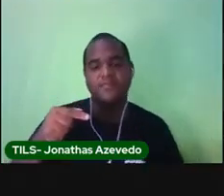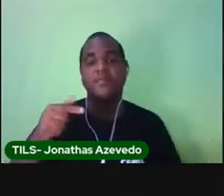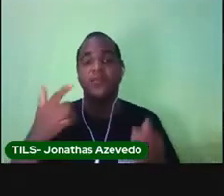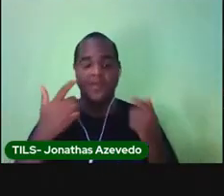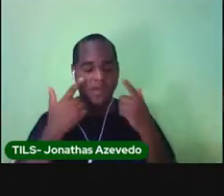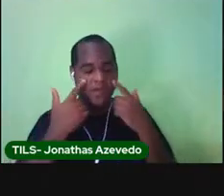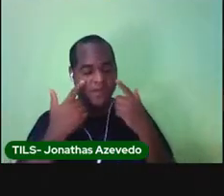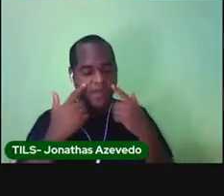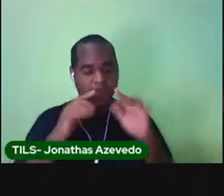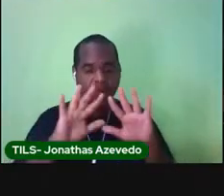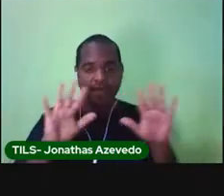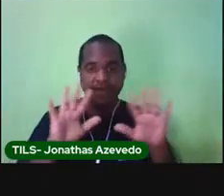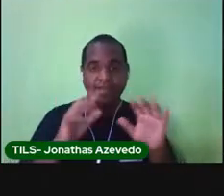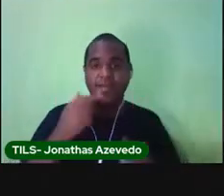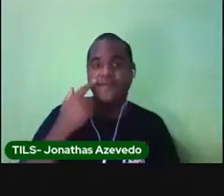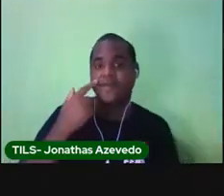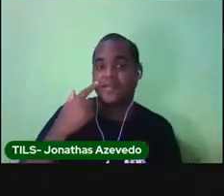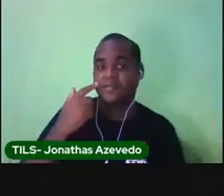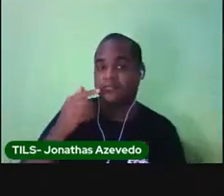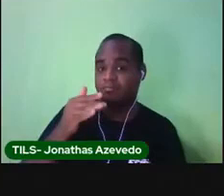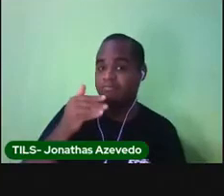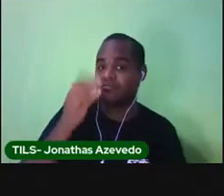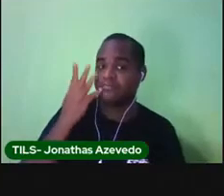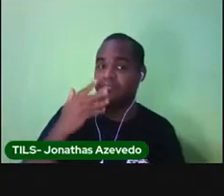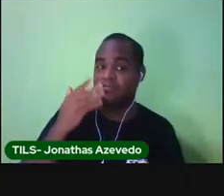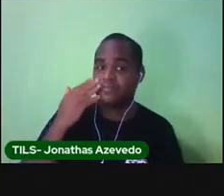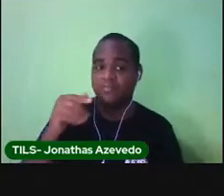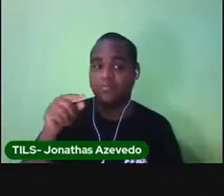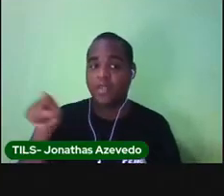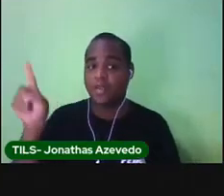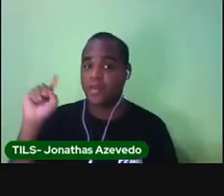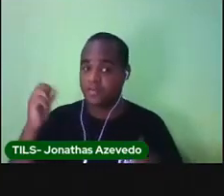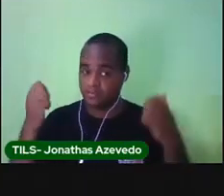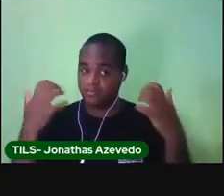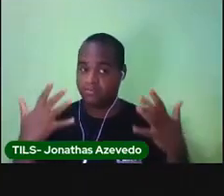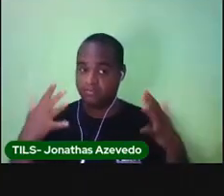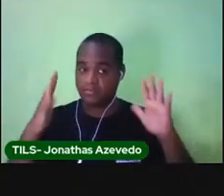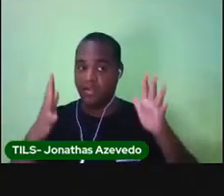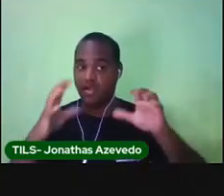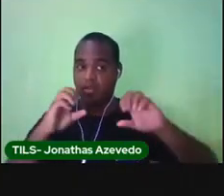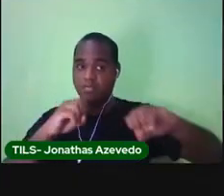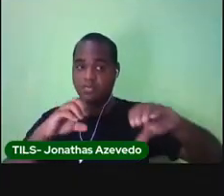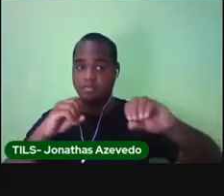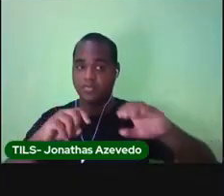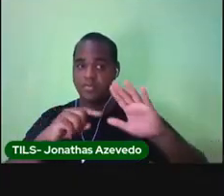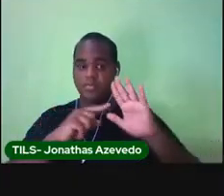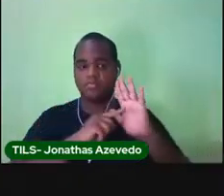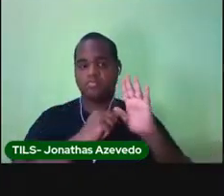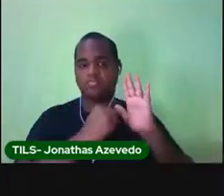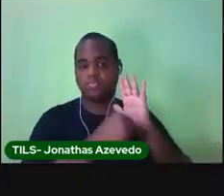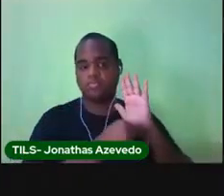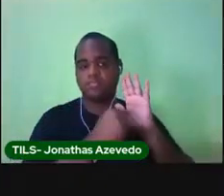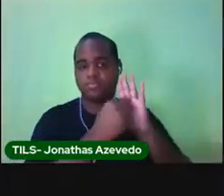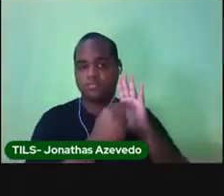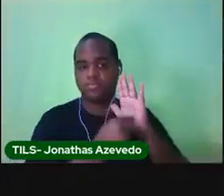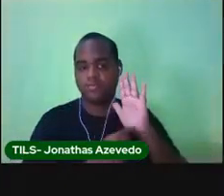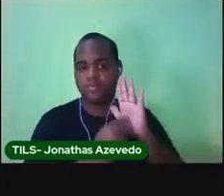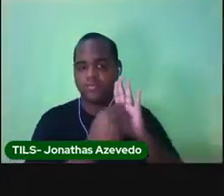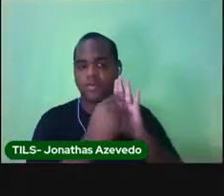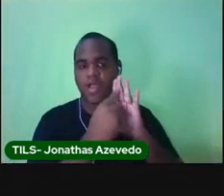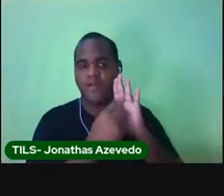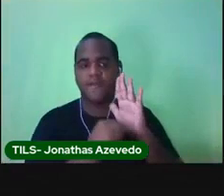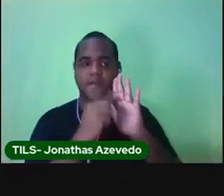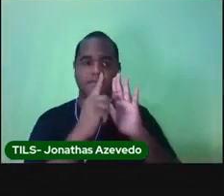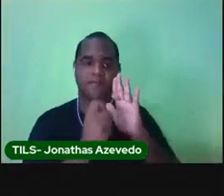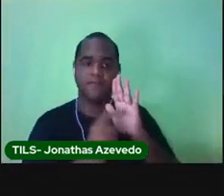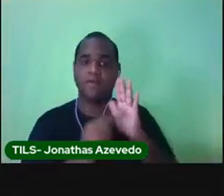falando com você. Vamos recordar na aula passada você estudou sinais de pontuação e a pró fez essa revisão